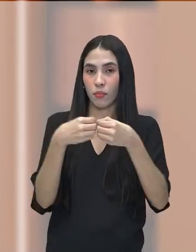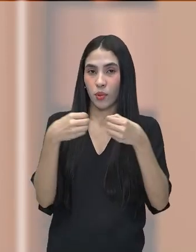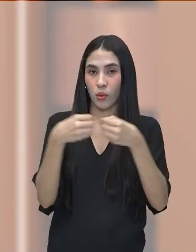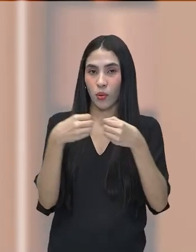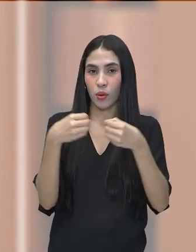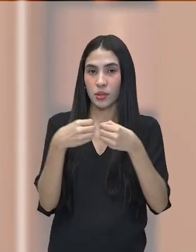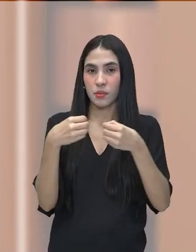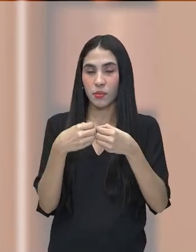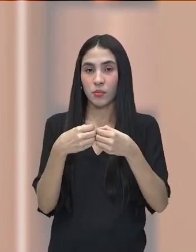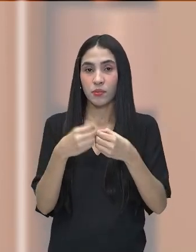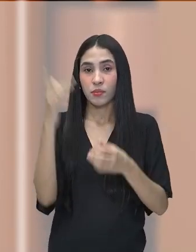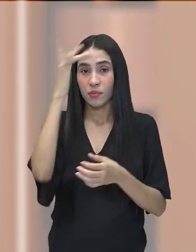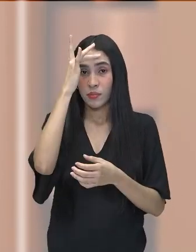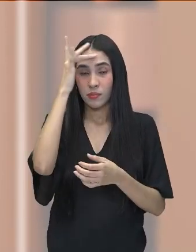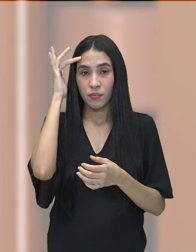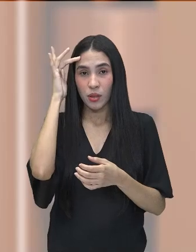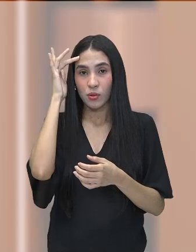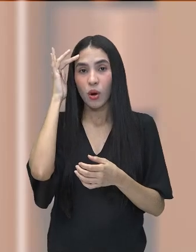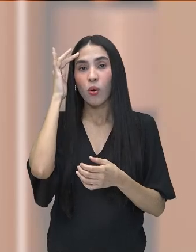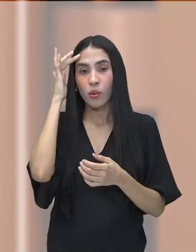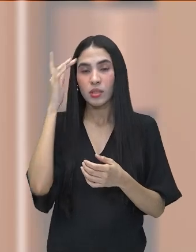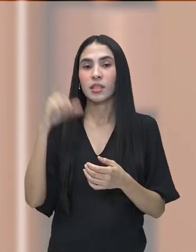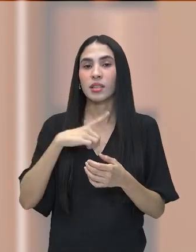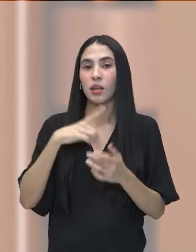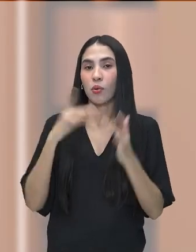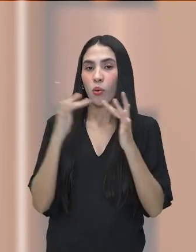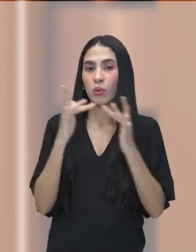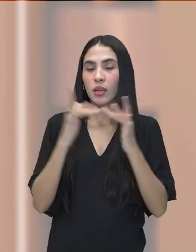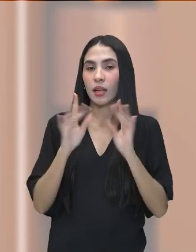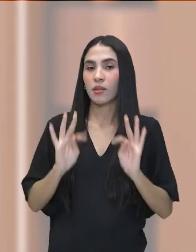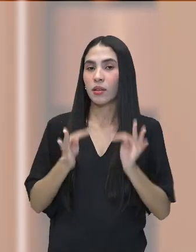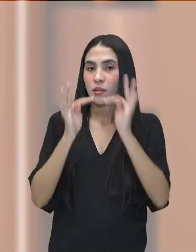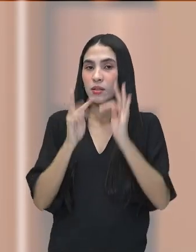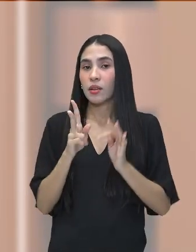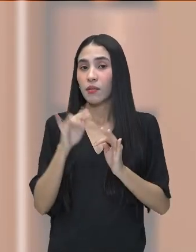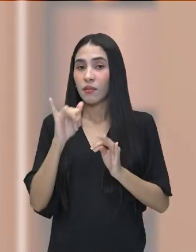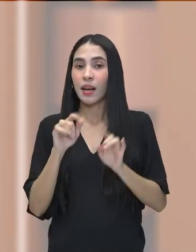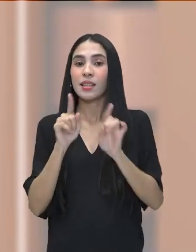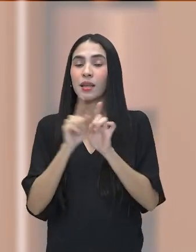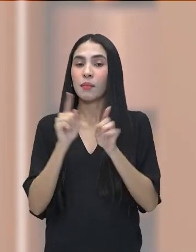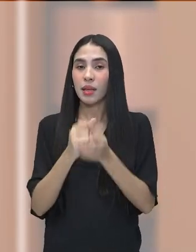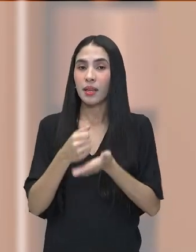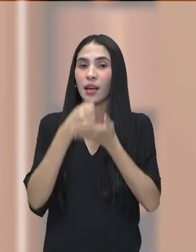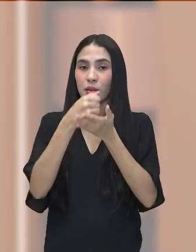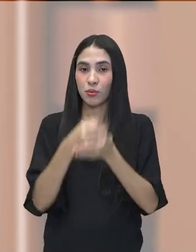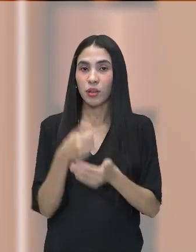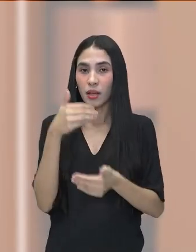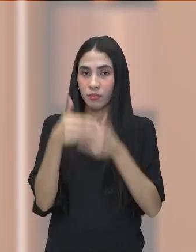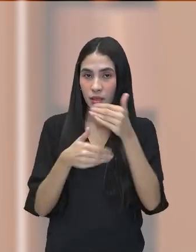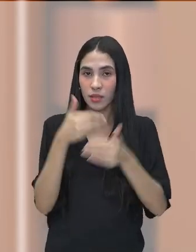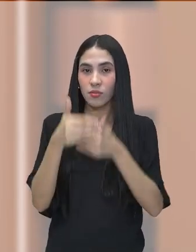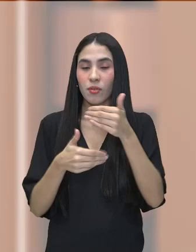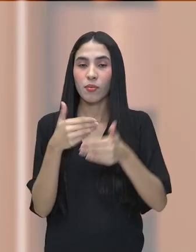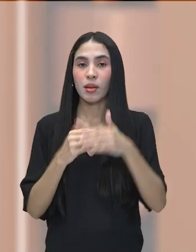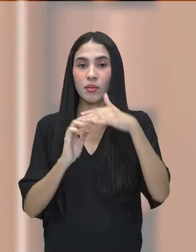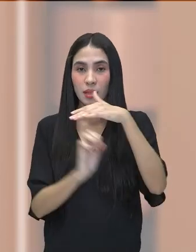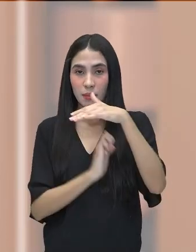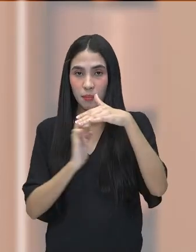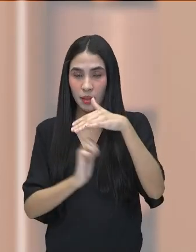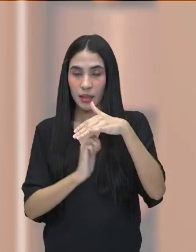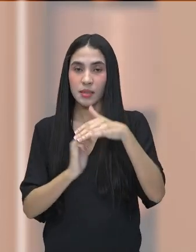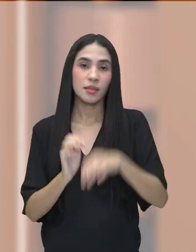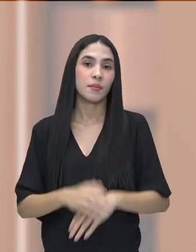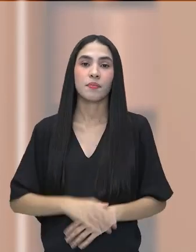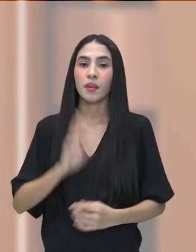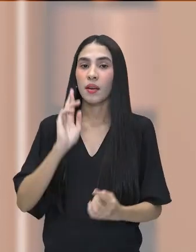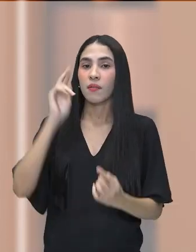dos criadores de tecnologia vai favorecer também bastante aí a nossa indústria no que se